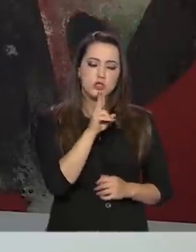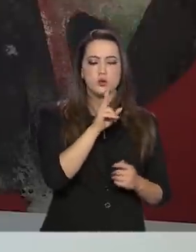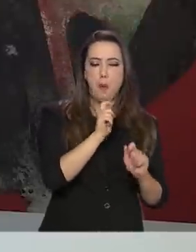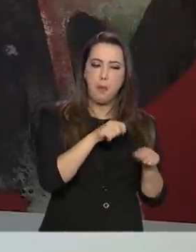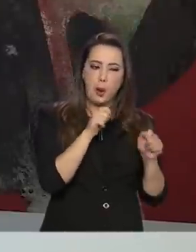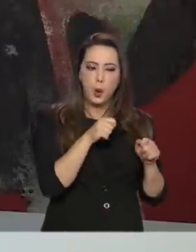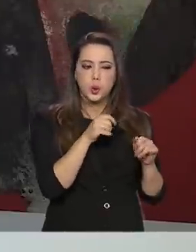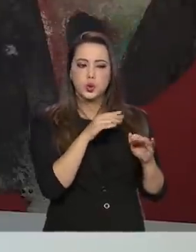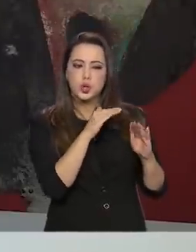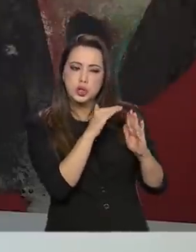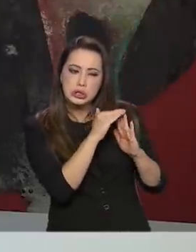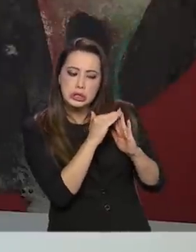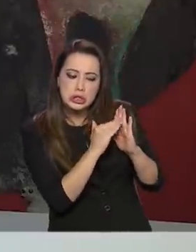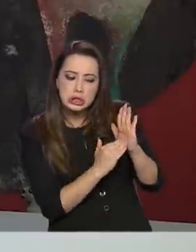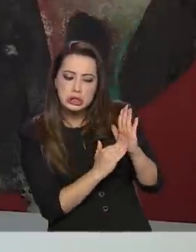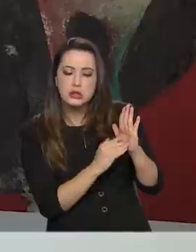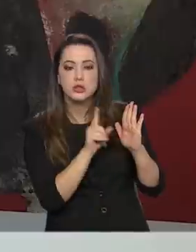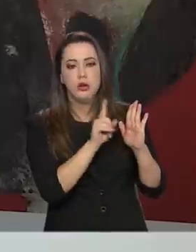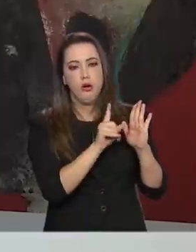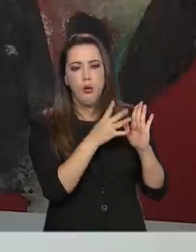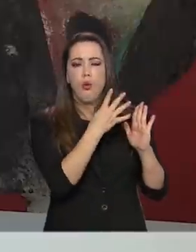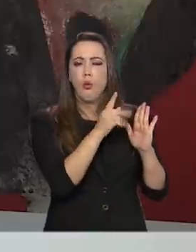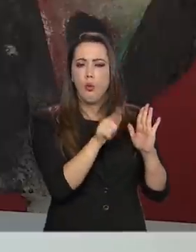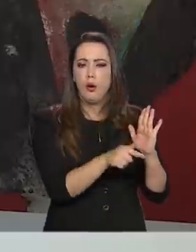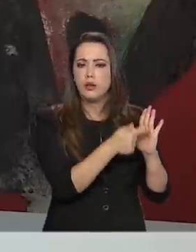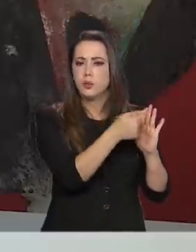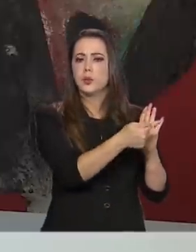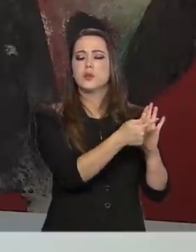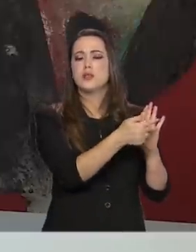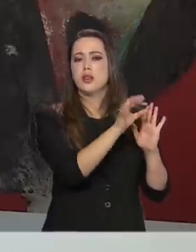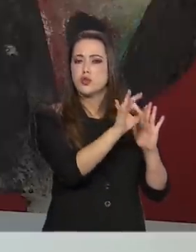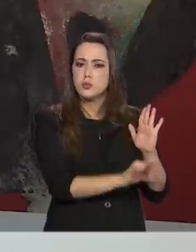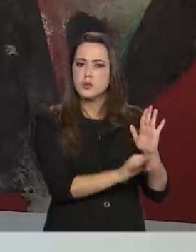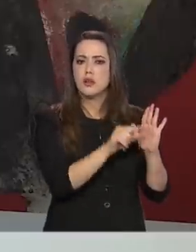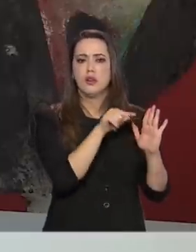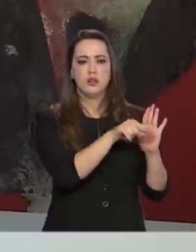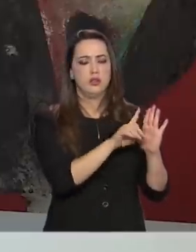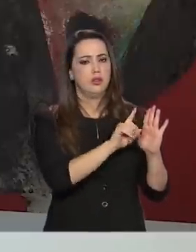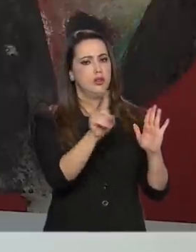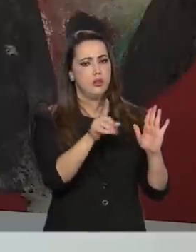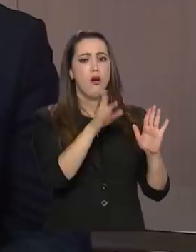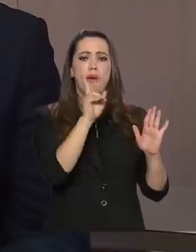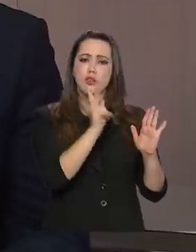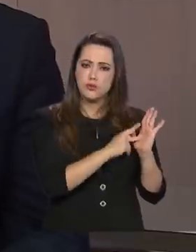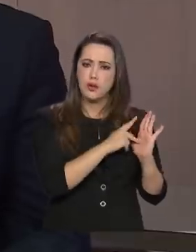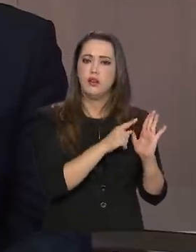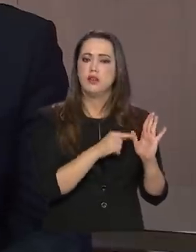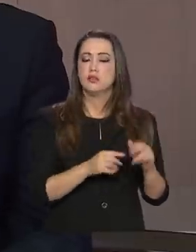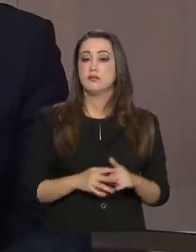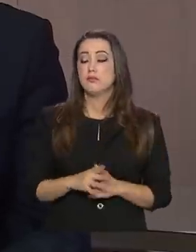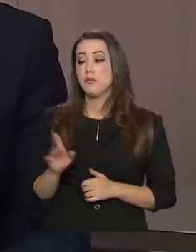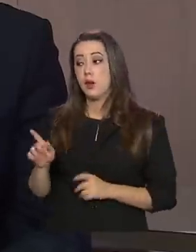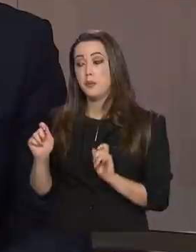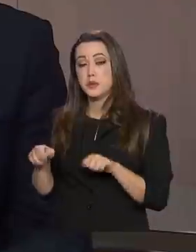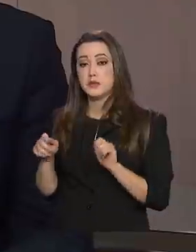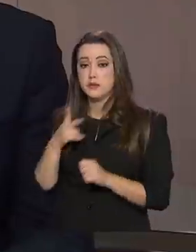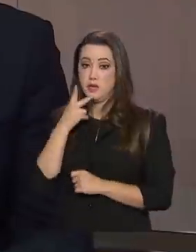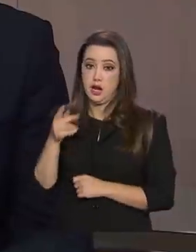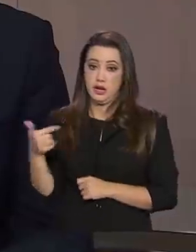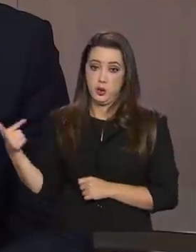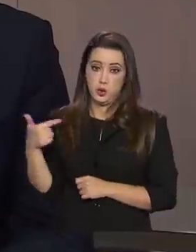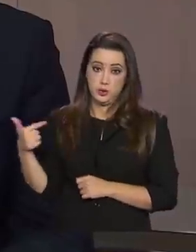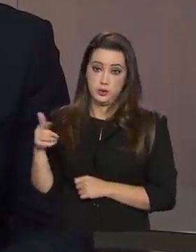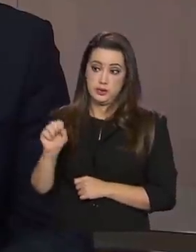no meio da pandemia, e nós sempre batemos na tecla de que não, isso não é otimista, isso é realista. Isso pressupõe-se que, nesse segundo